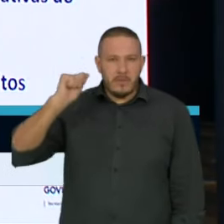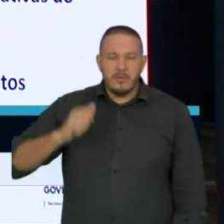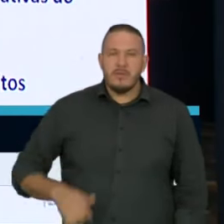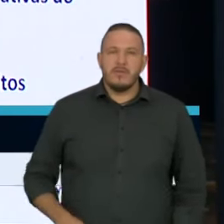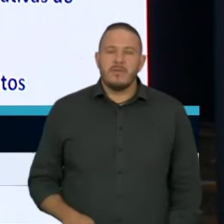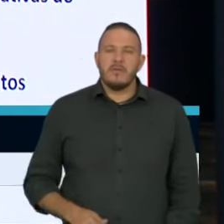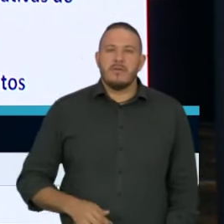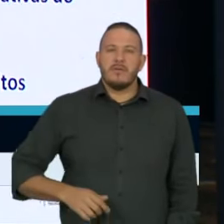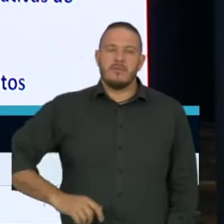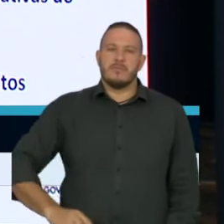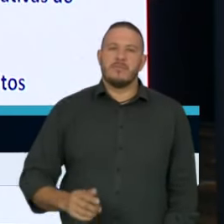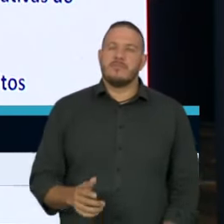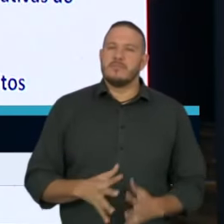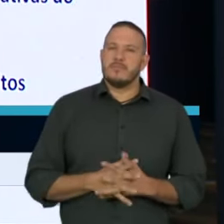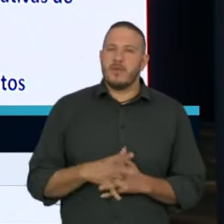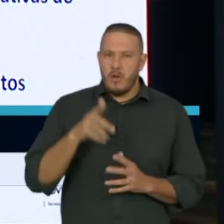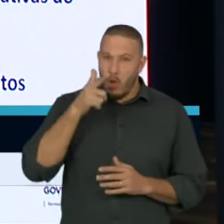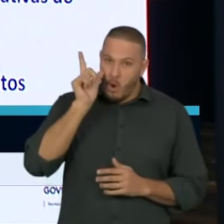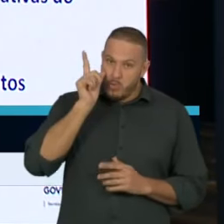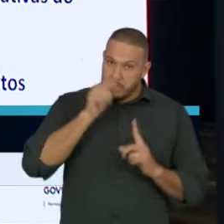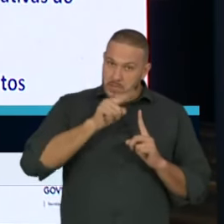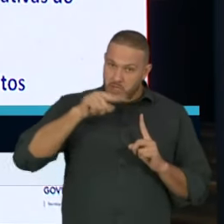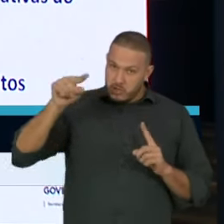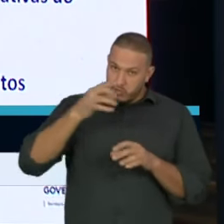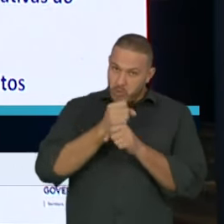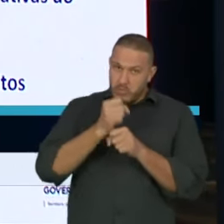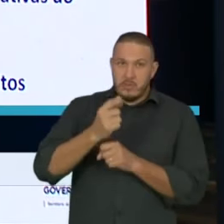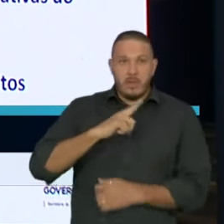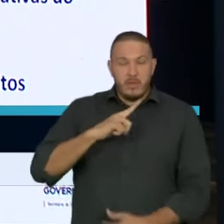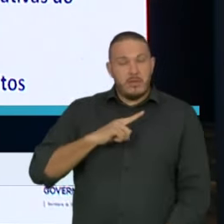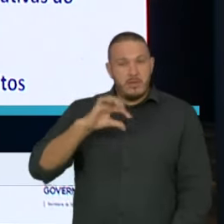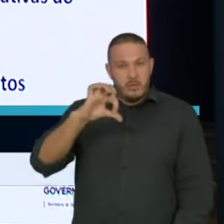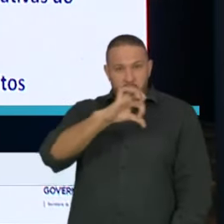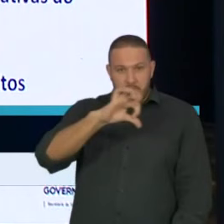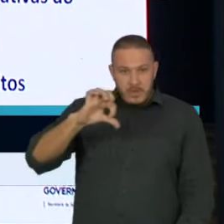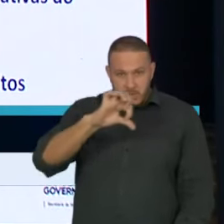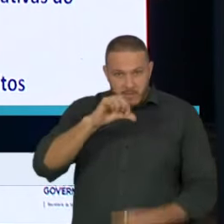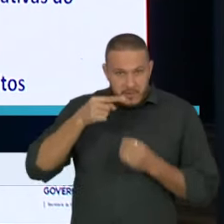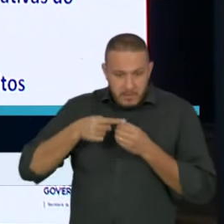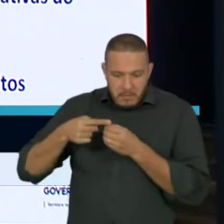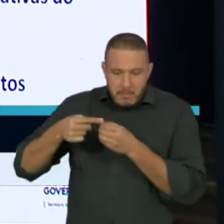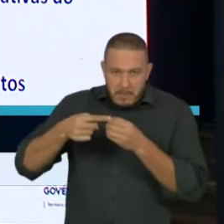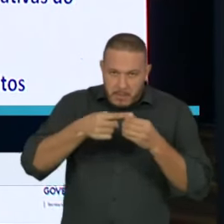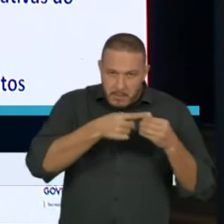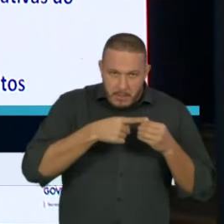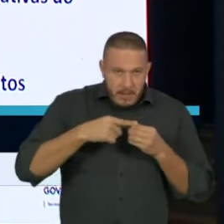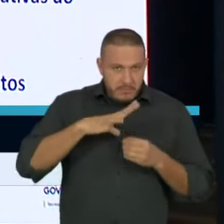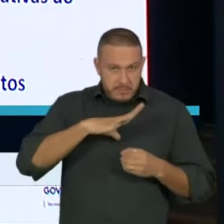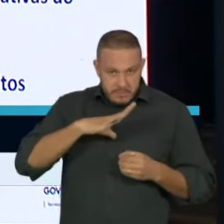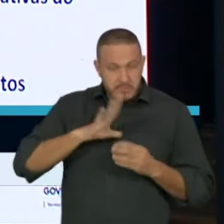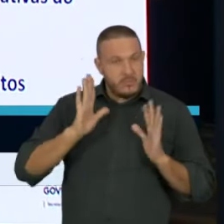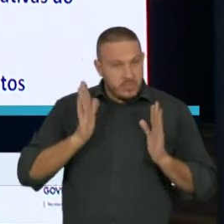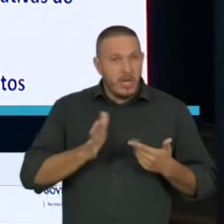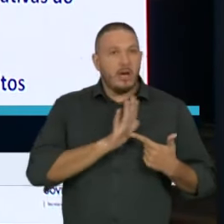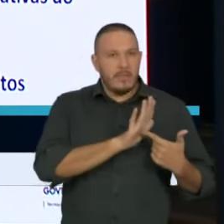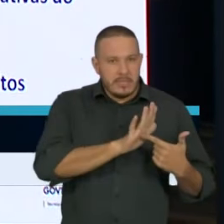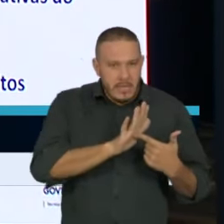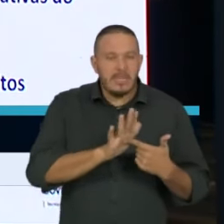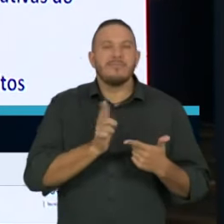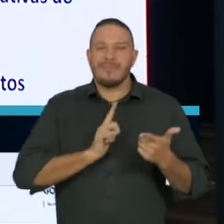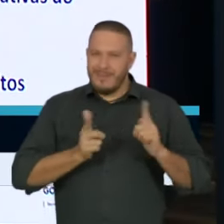pela estatística de ontem, nós temos 99 municípios que já apresentam casos